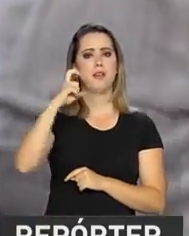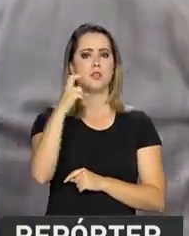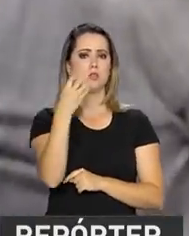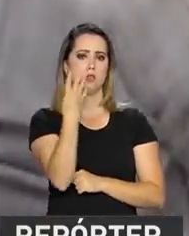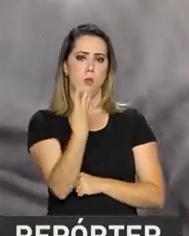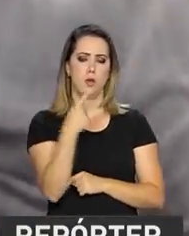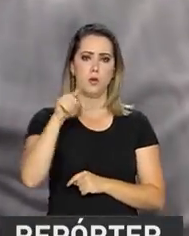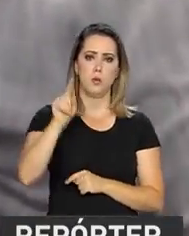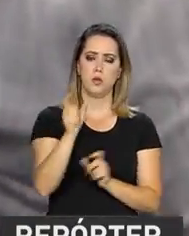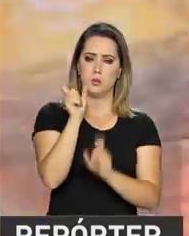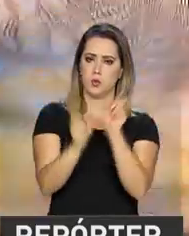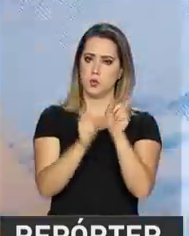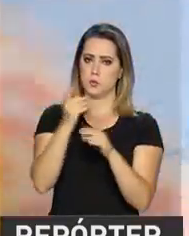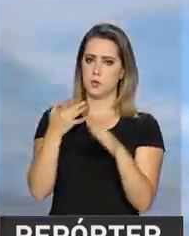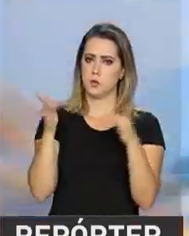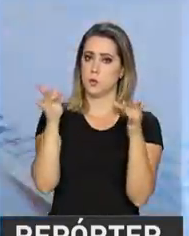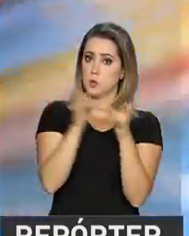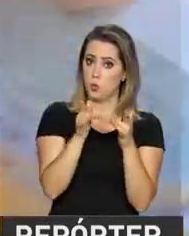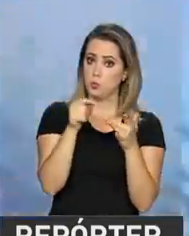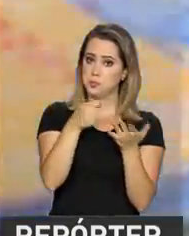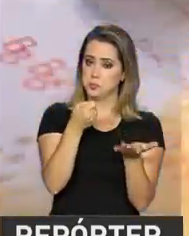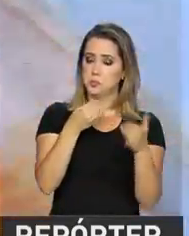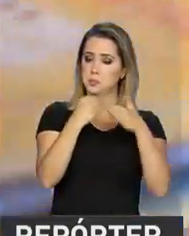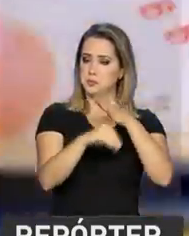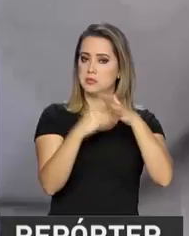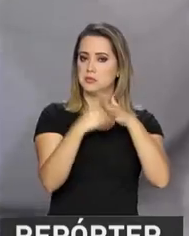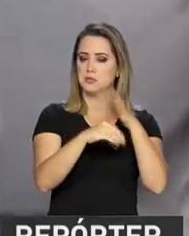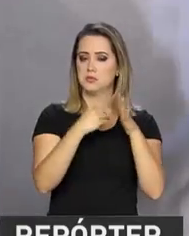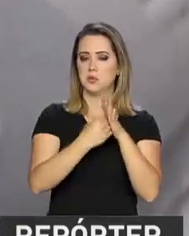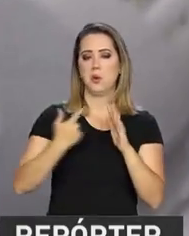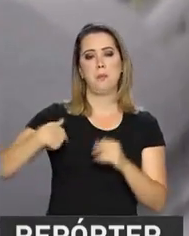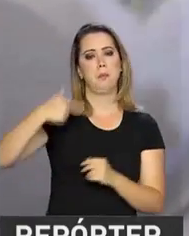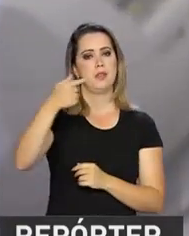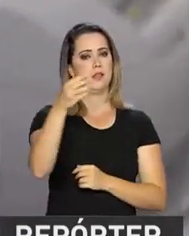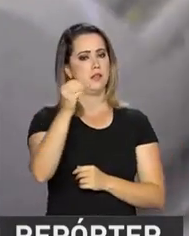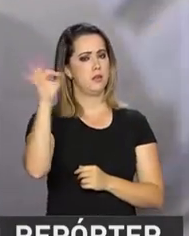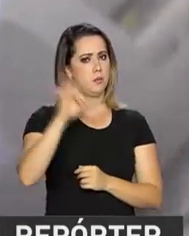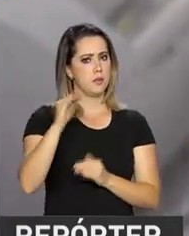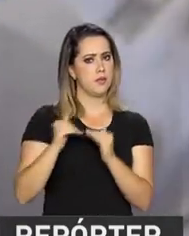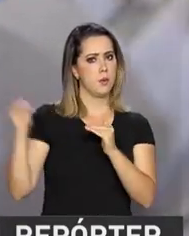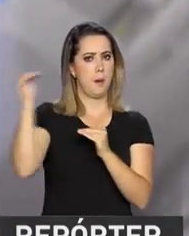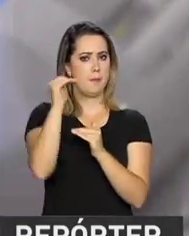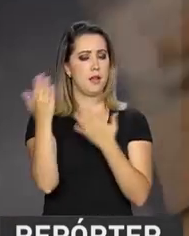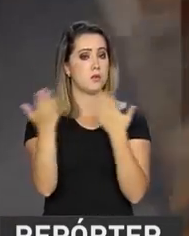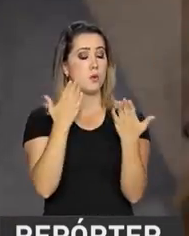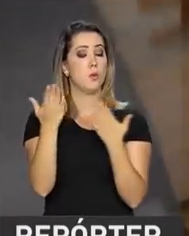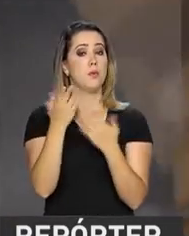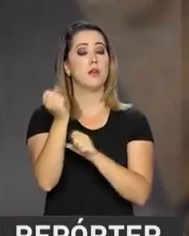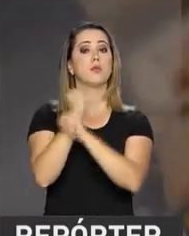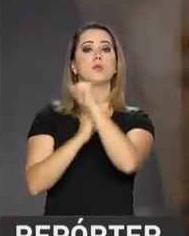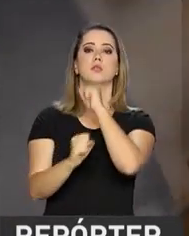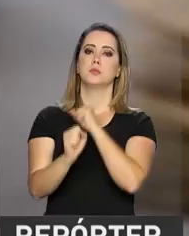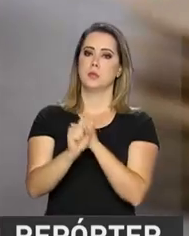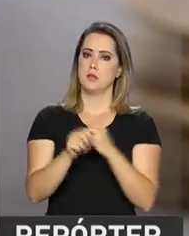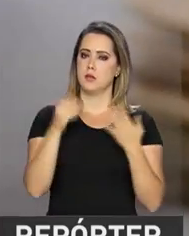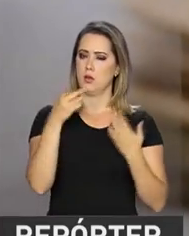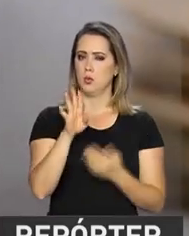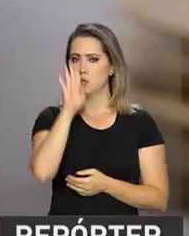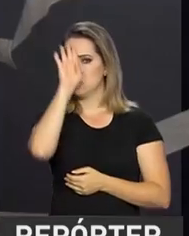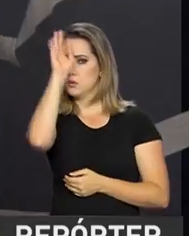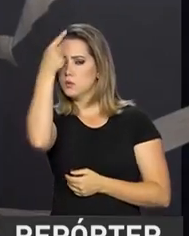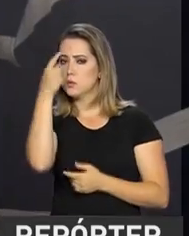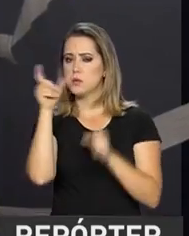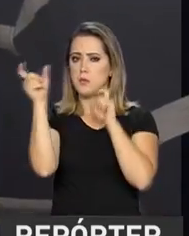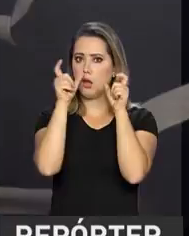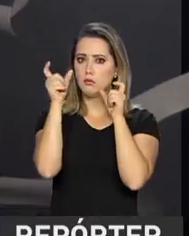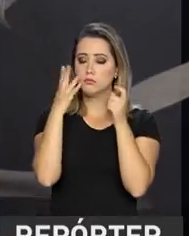mil brasileiros aderiram ao programa. Um aumento de mais de 70% em relação ao mesmo período no ano passado. Um dos principais